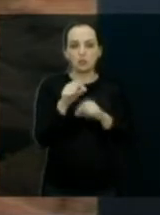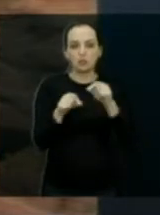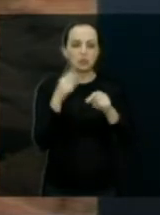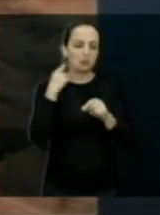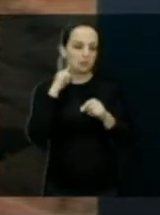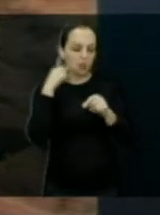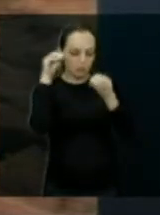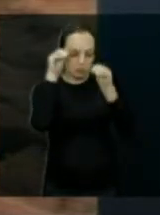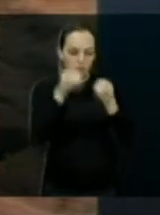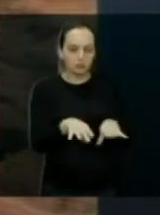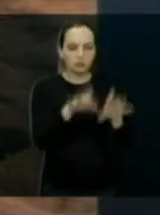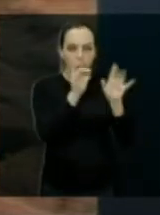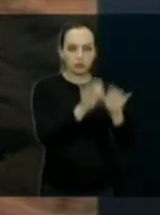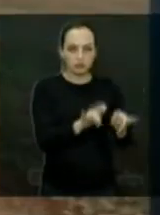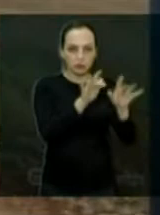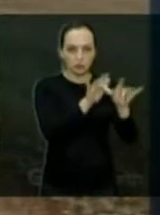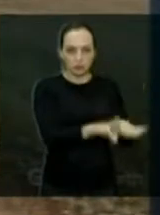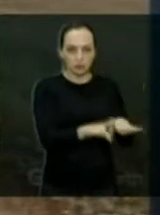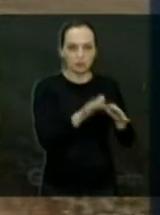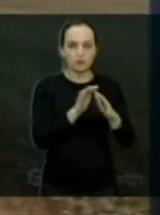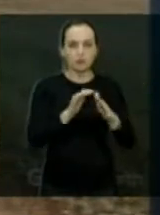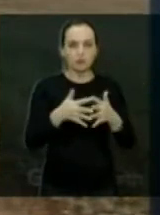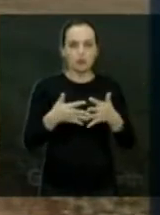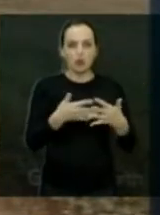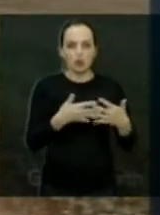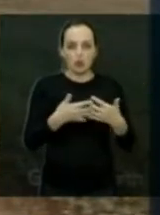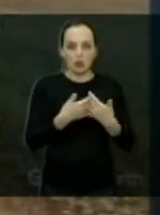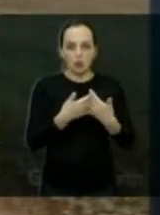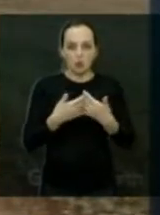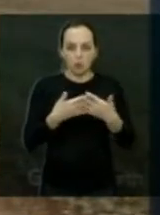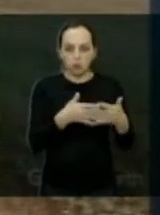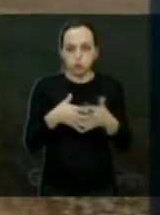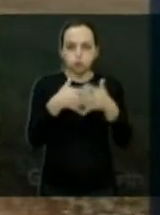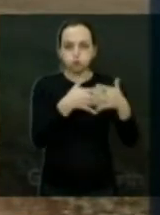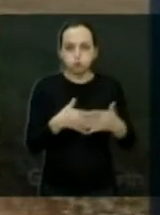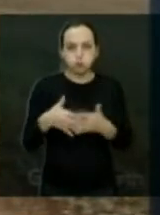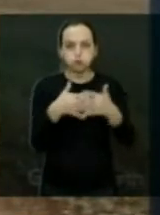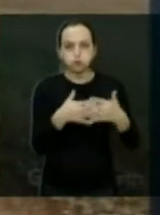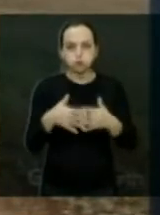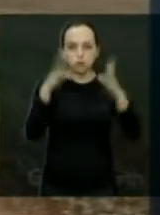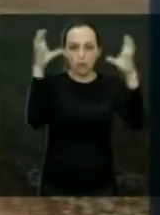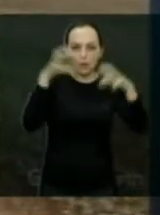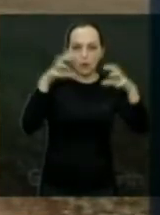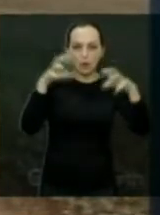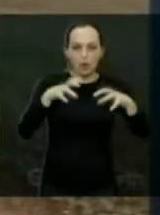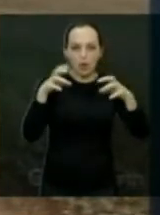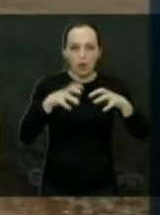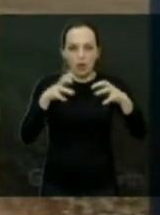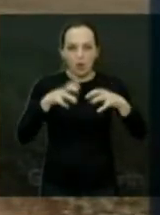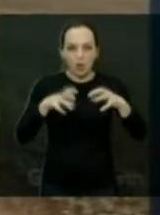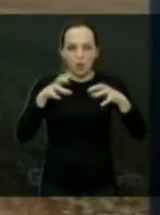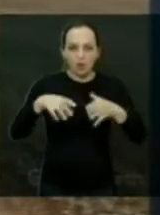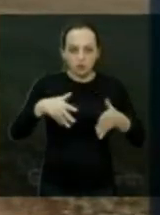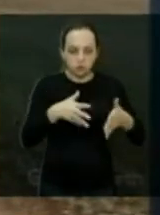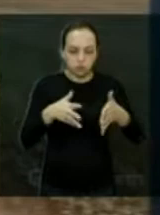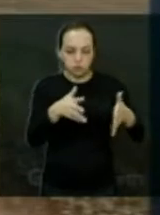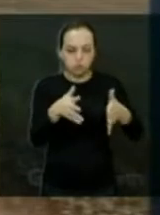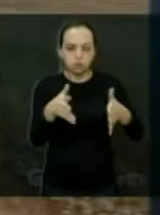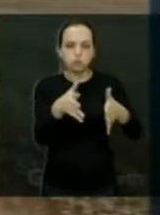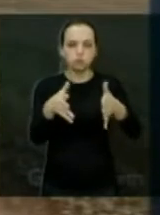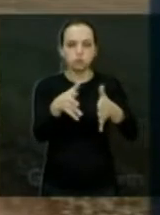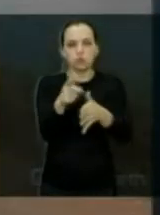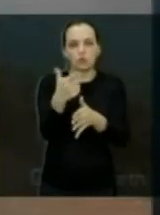aí no local, passa um trator, pode passar. Passa o trator, mas a chuva vem, a enxurrada vem, não tem